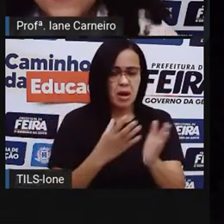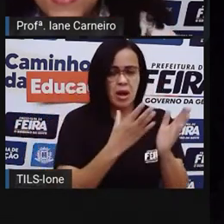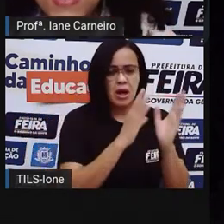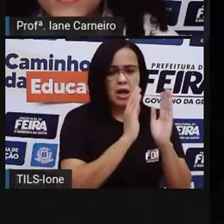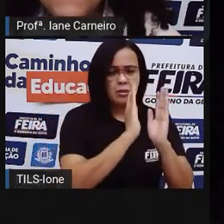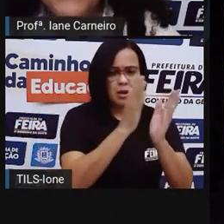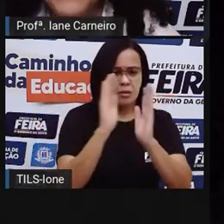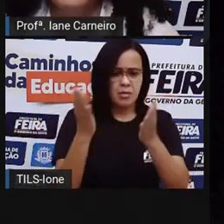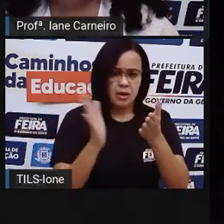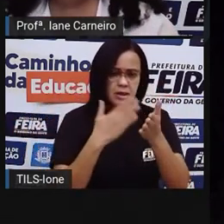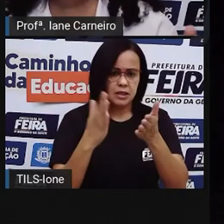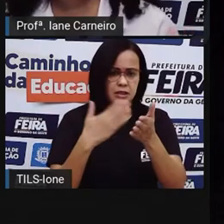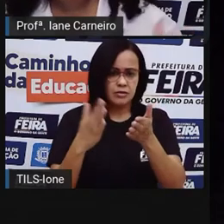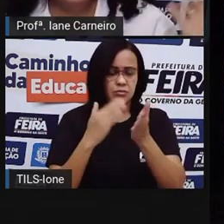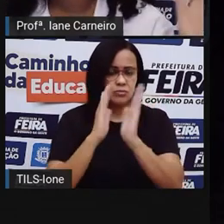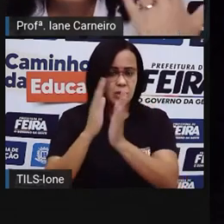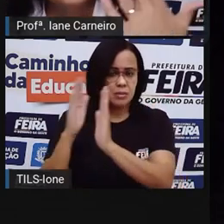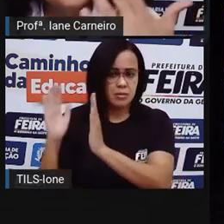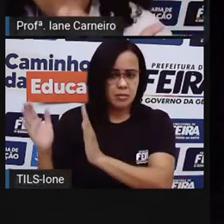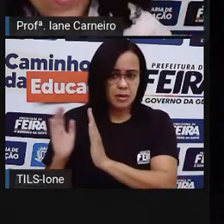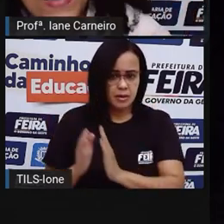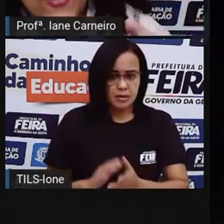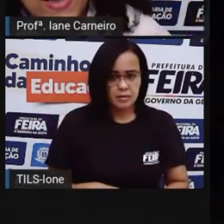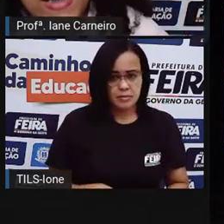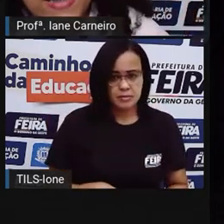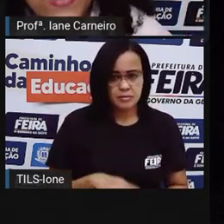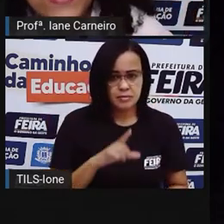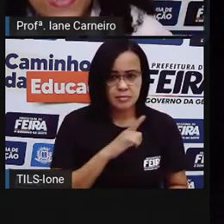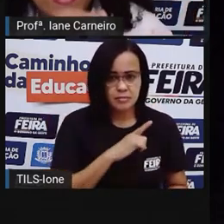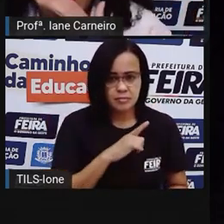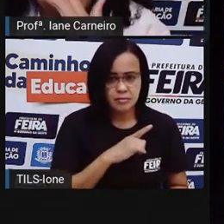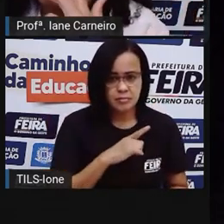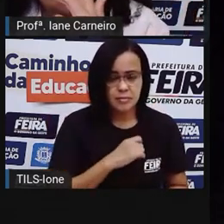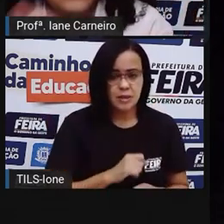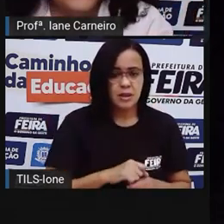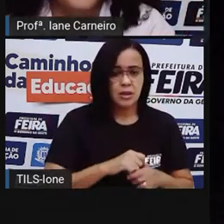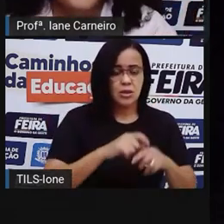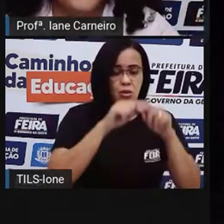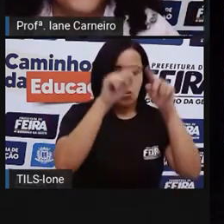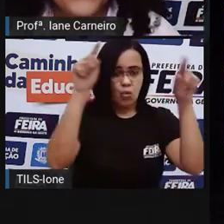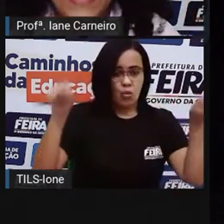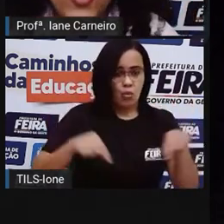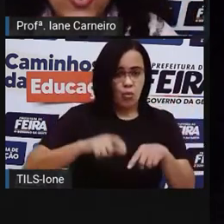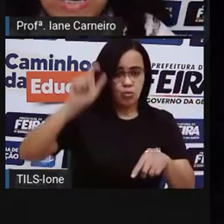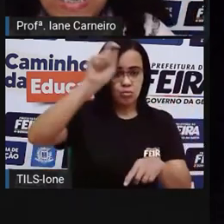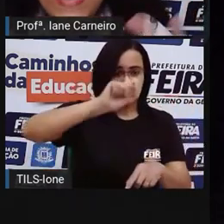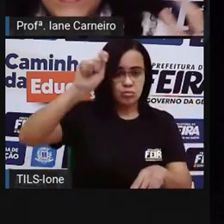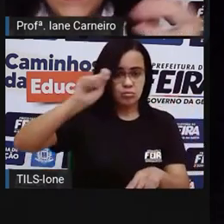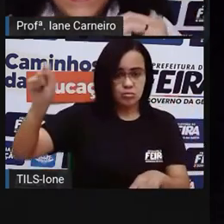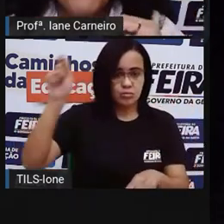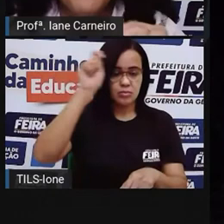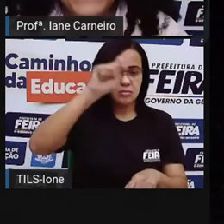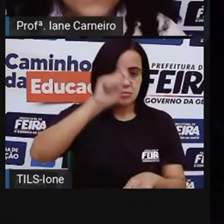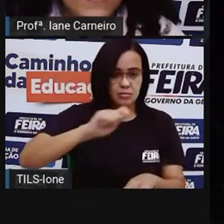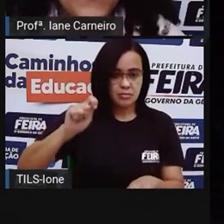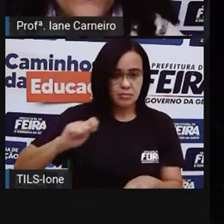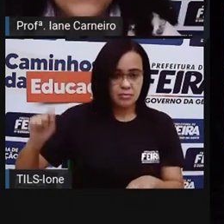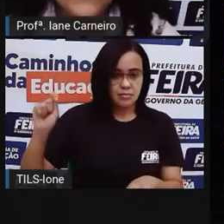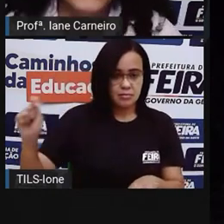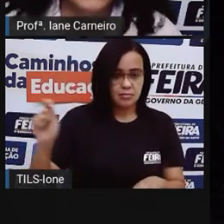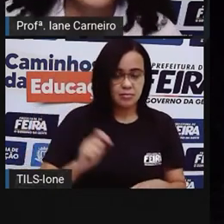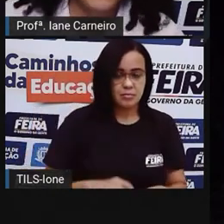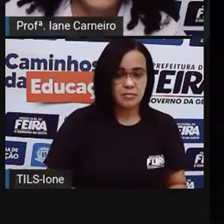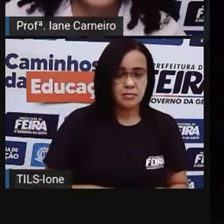maçã, né? A gente tem um quadro ali na lousa, né? A mesa da